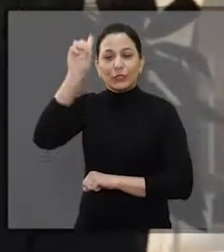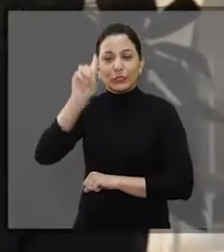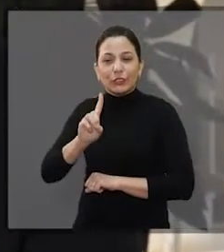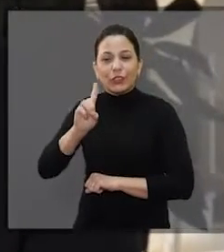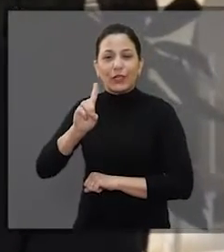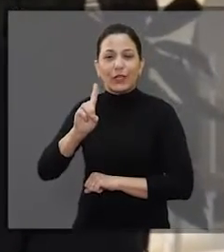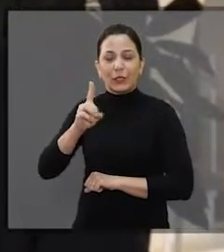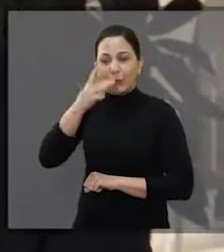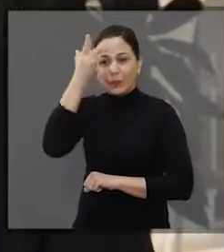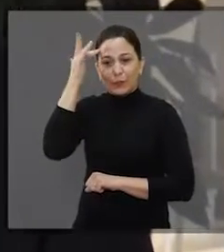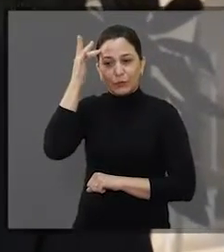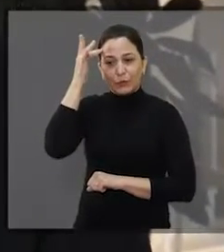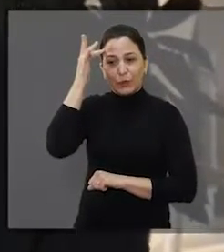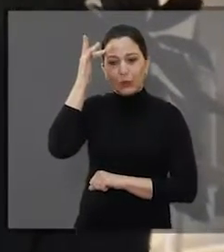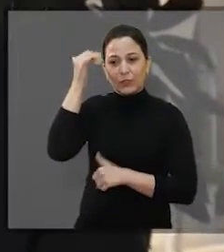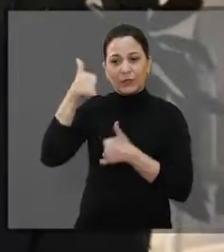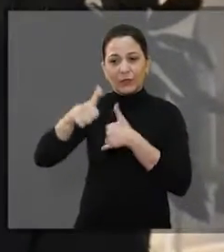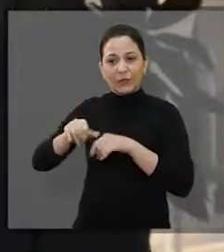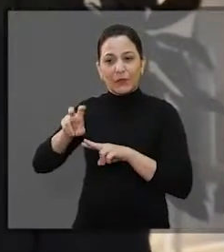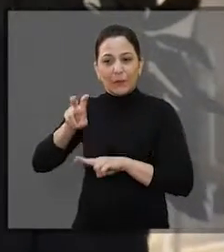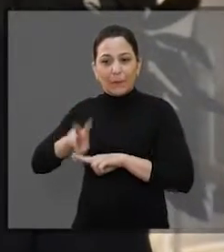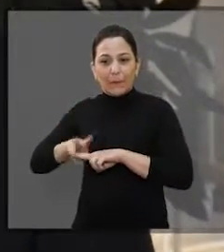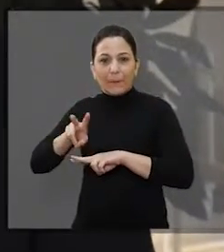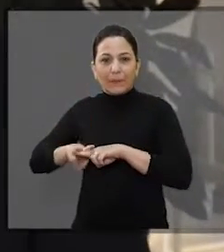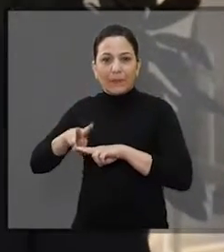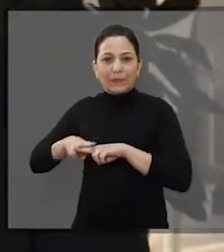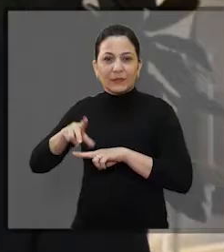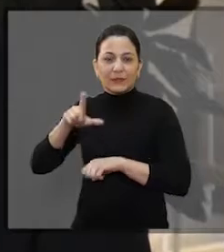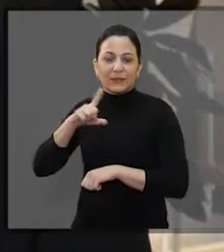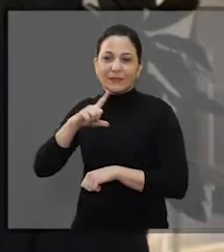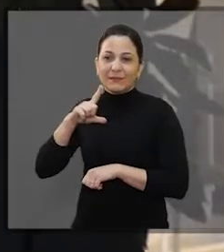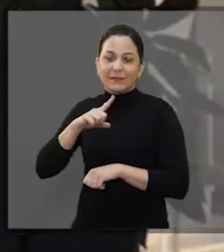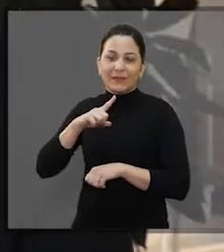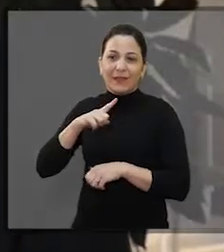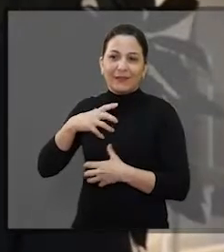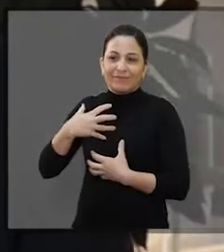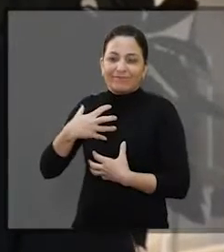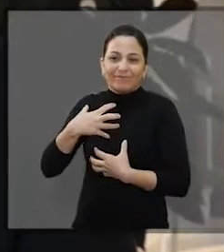concessão de direitos a sentenciados tem um certo